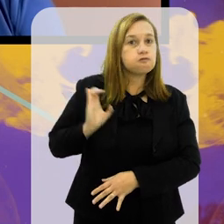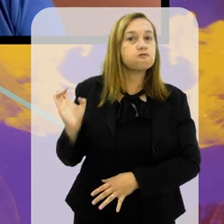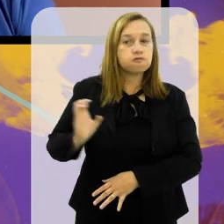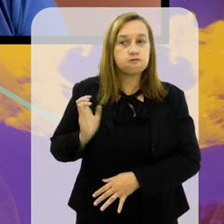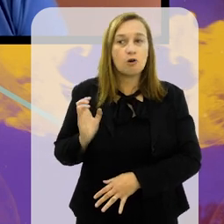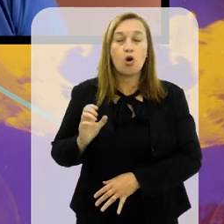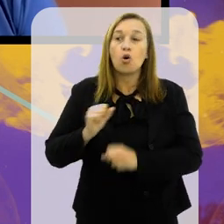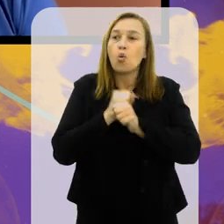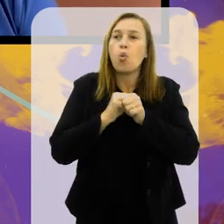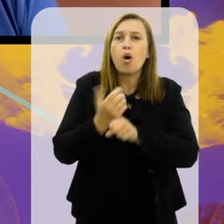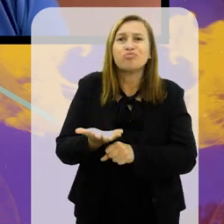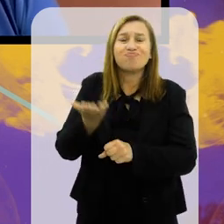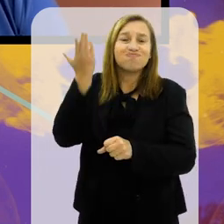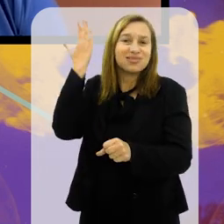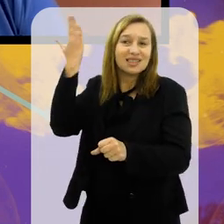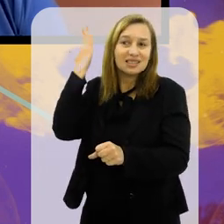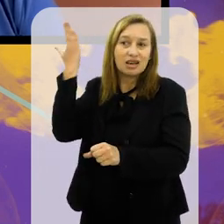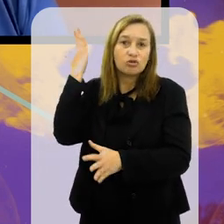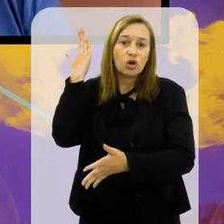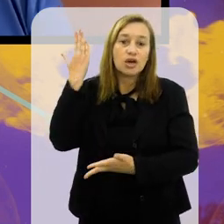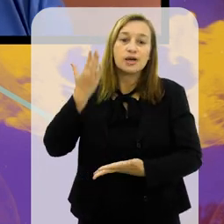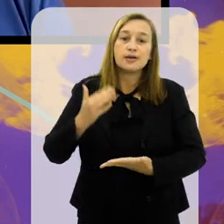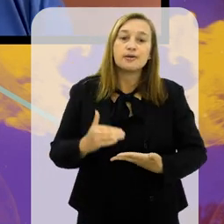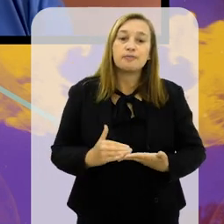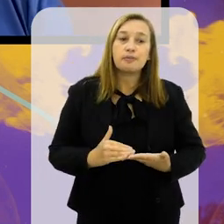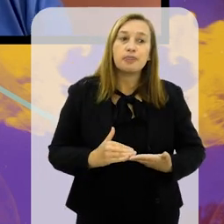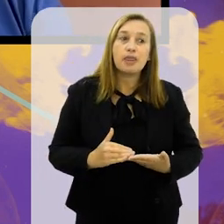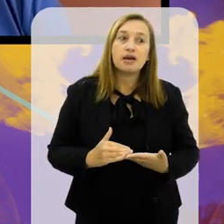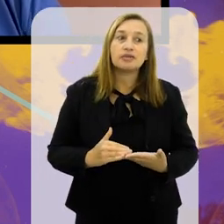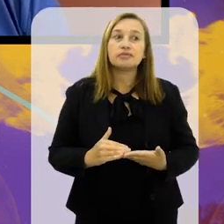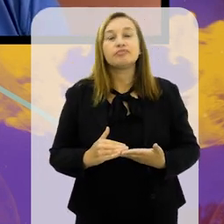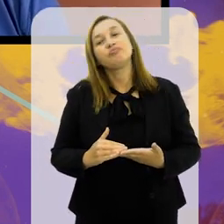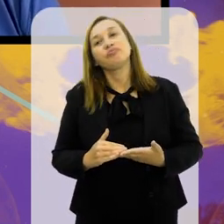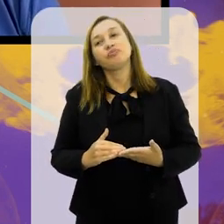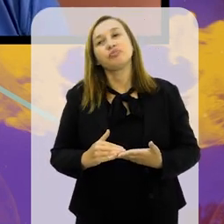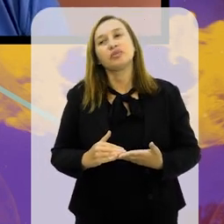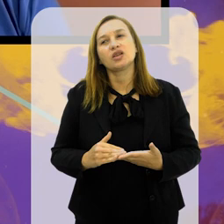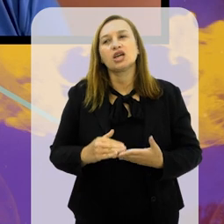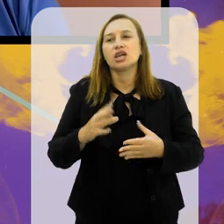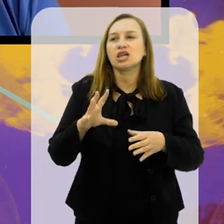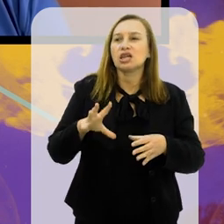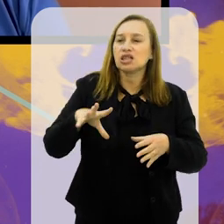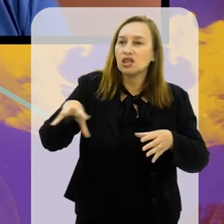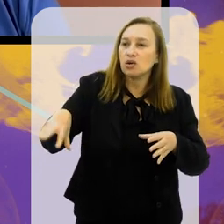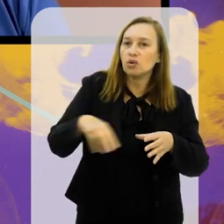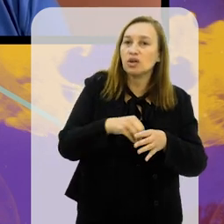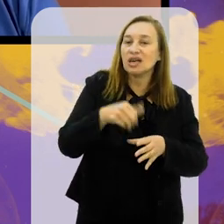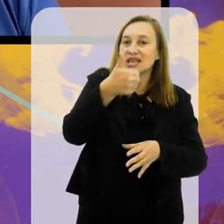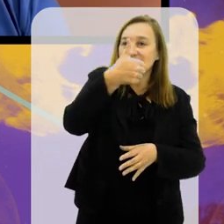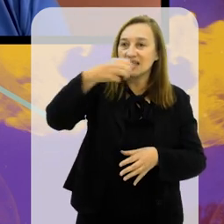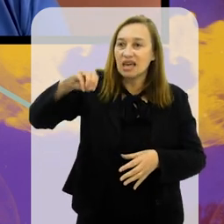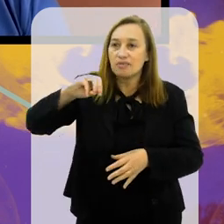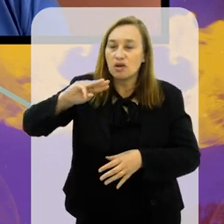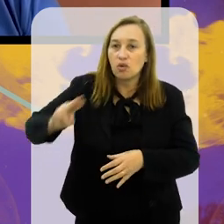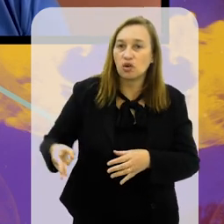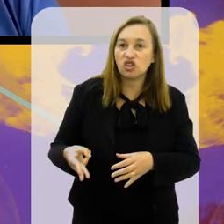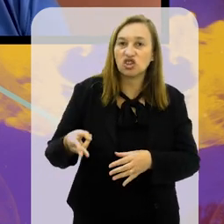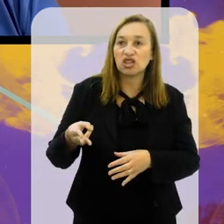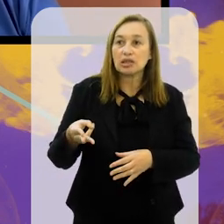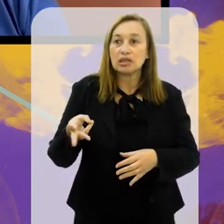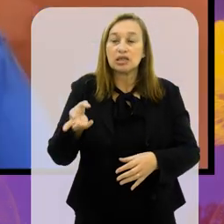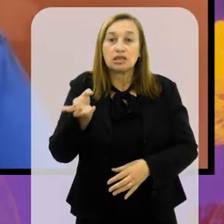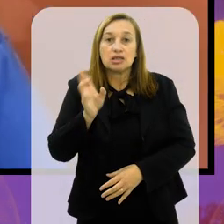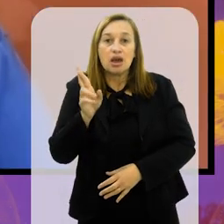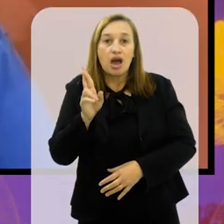-sucedido. Ele, no ano passado, já tinha colocado 100 milhões de reais no